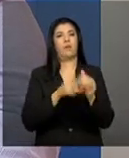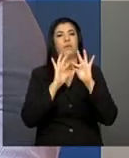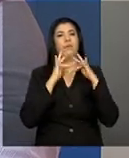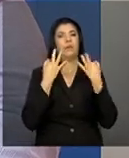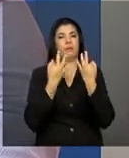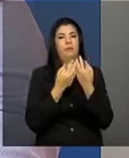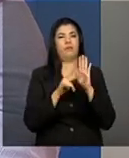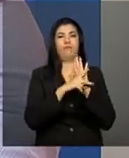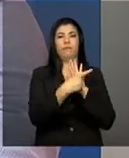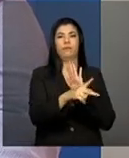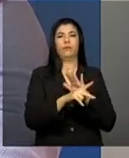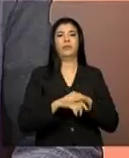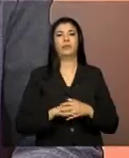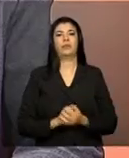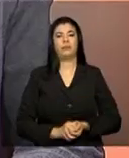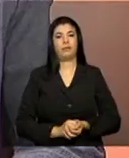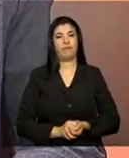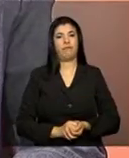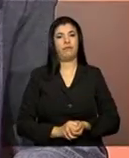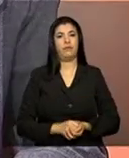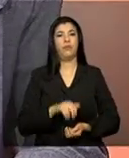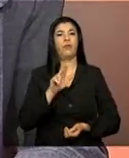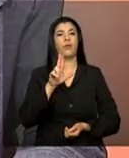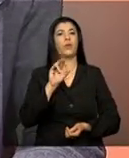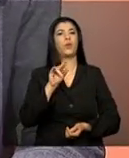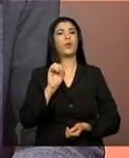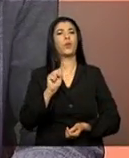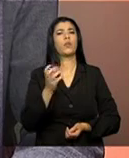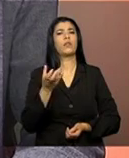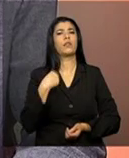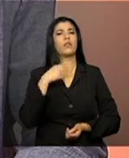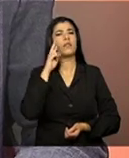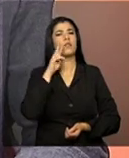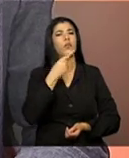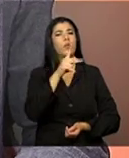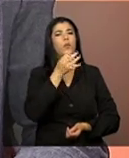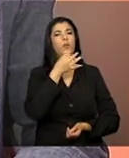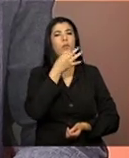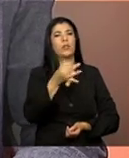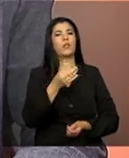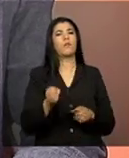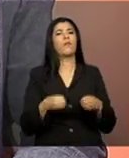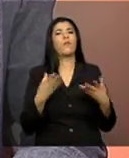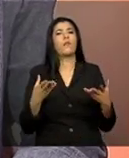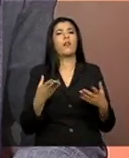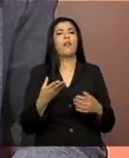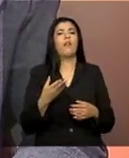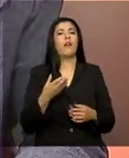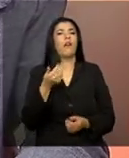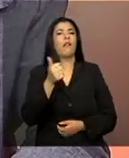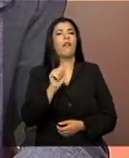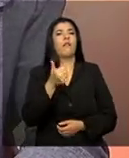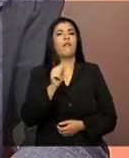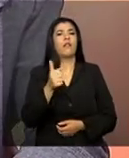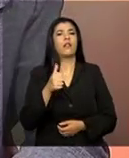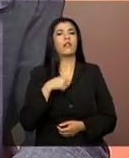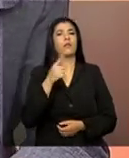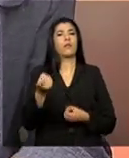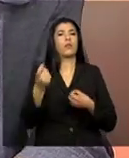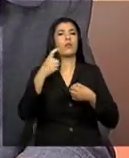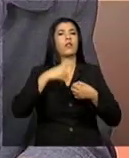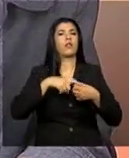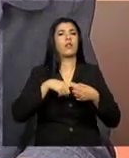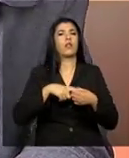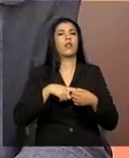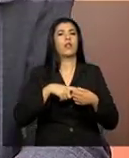famílias. Luiz Otávio, e que avaliação o MDS faz desses dois anos aí do prontuário suas? Que retorno vocês têm tido